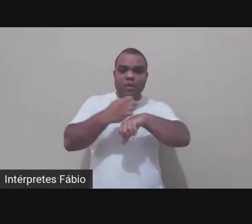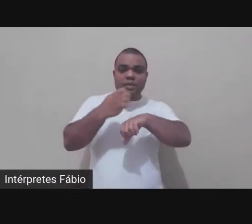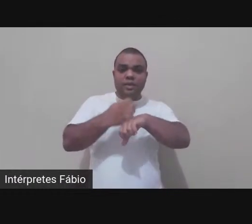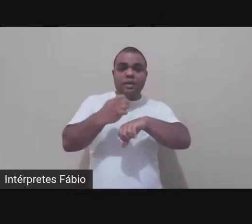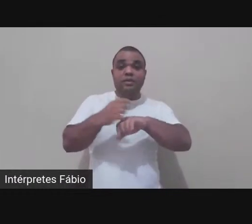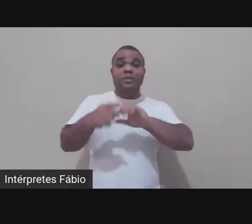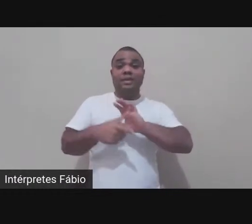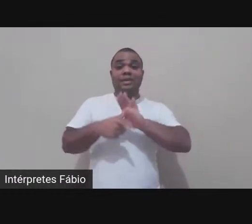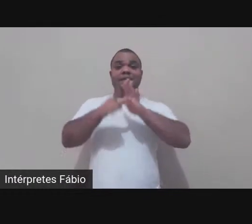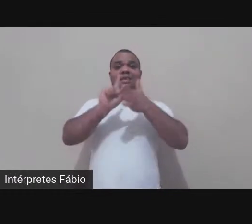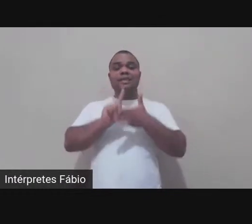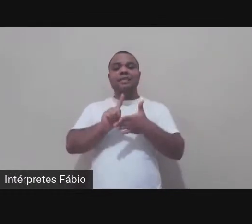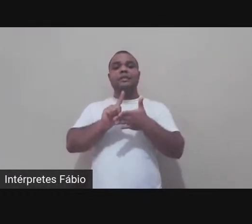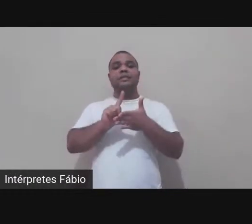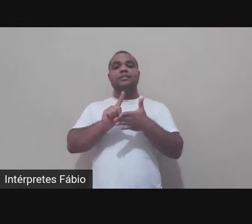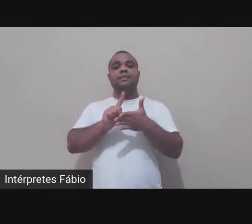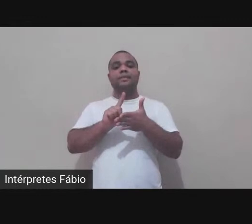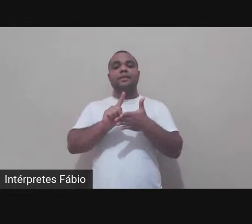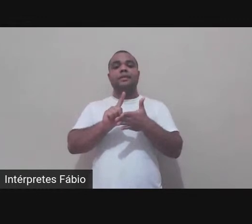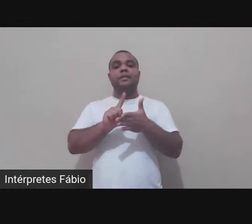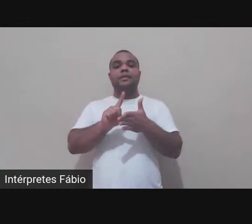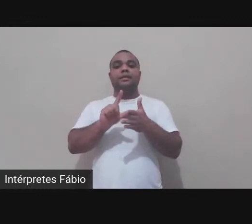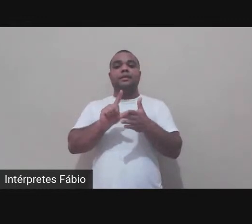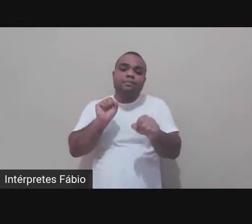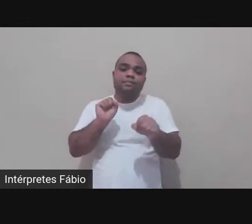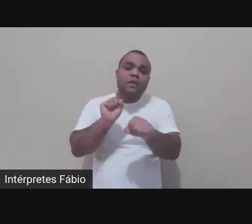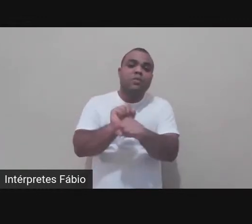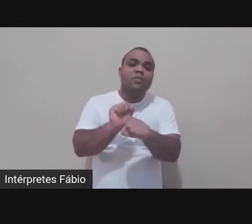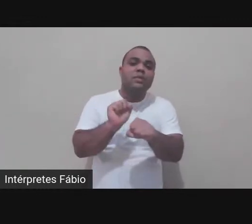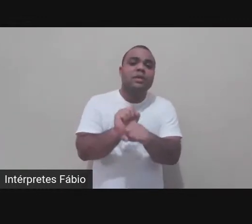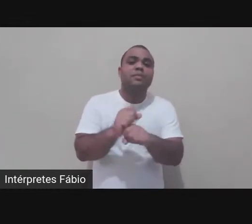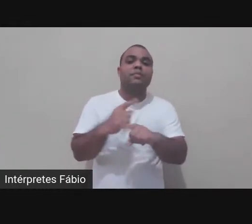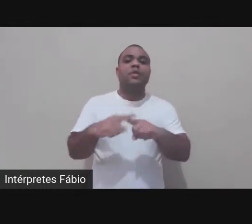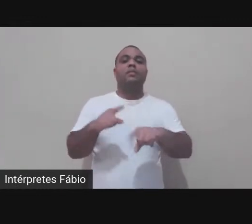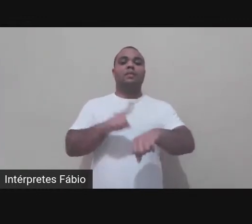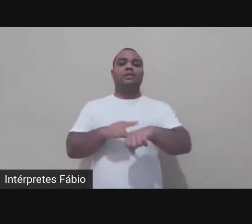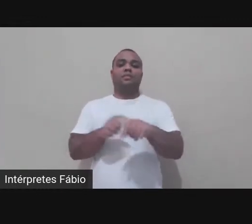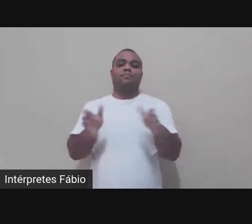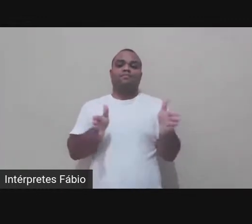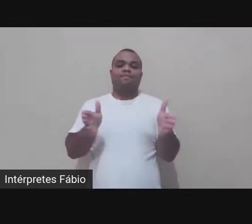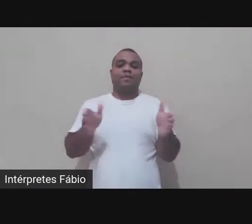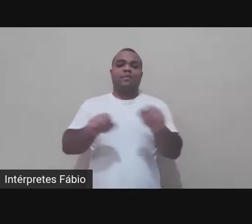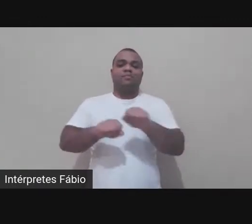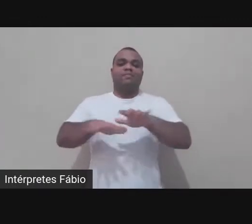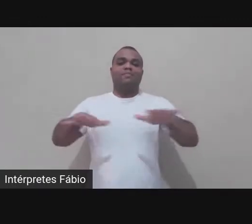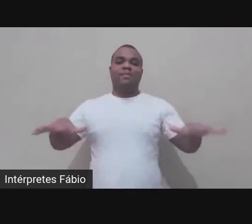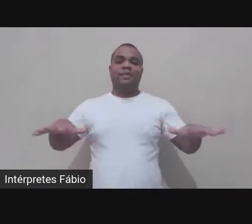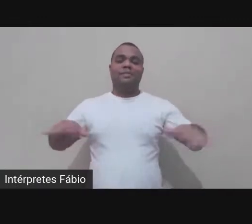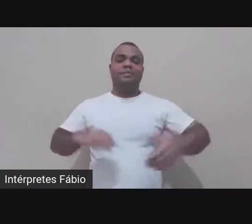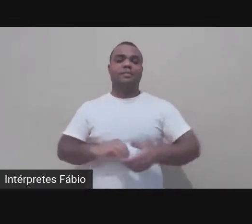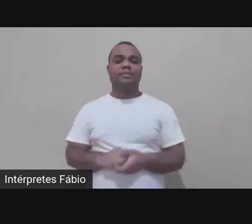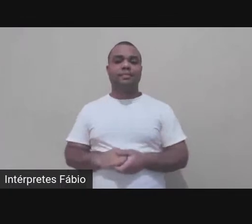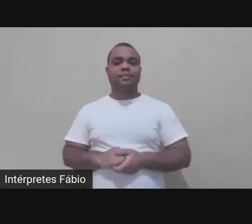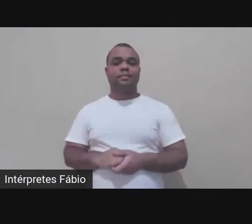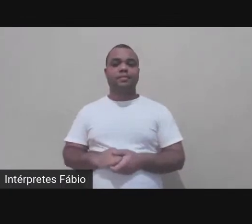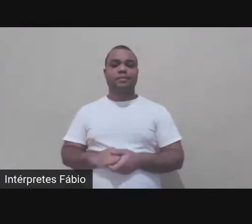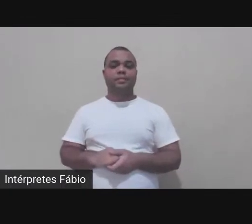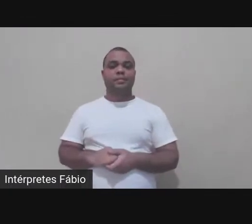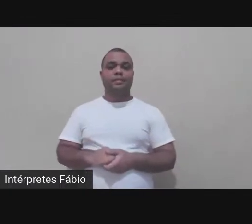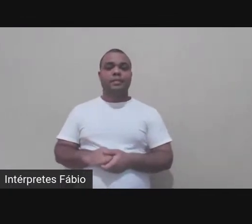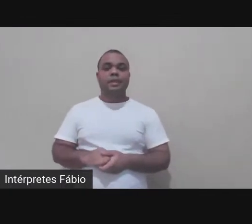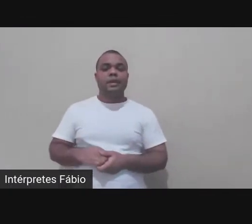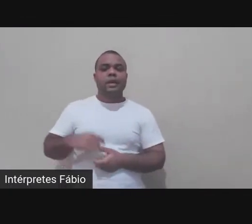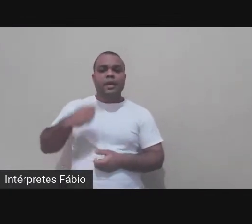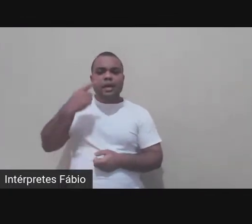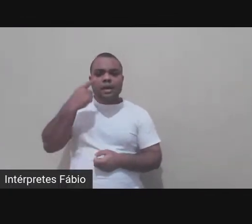produto específico uma produção específica chamada Such to Eat Sorrow essa produção é